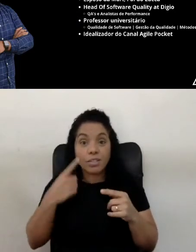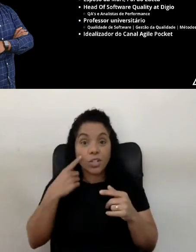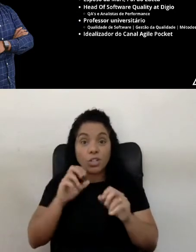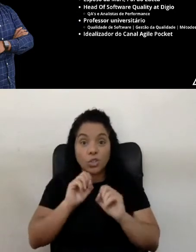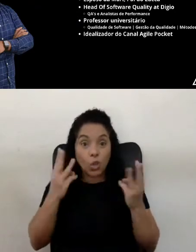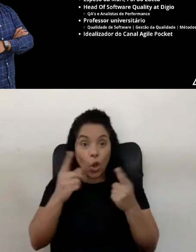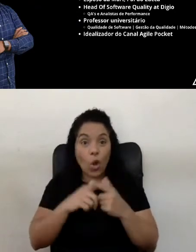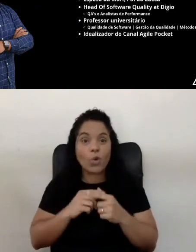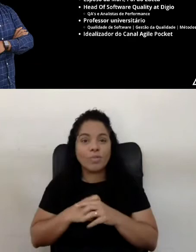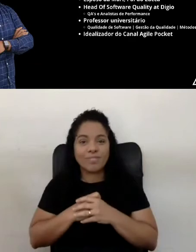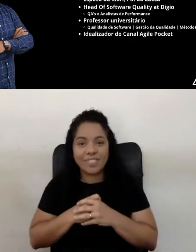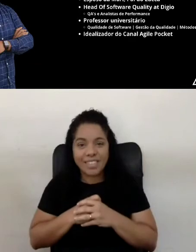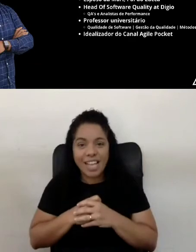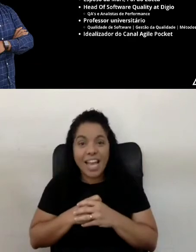bola.